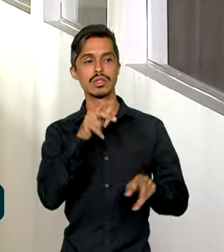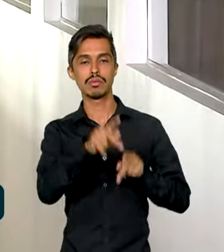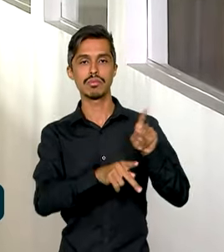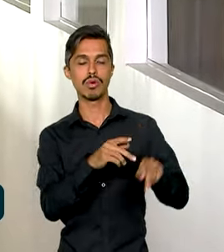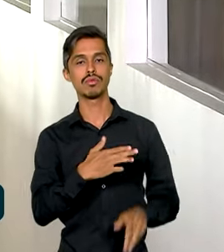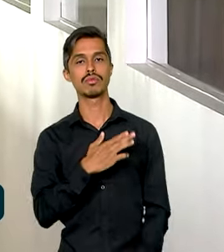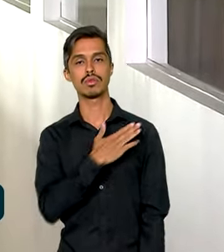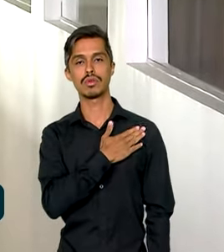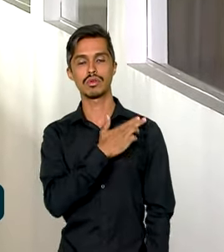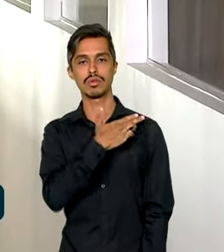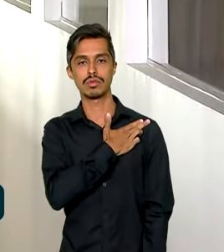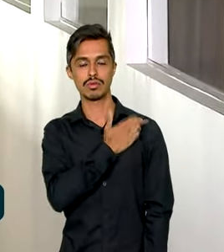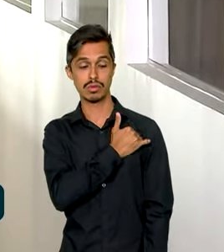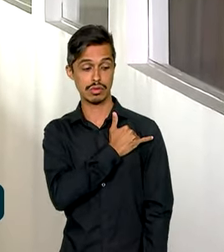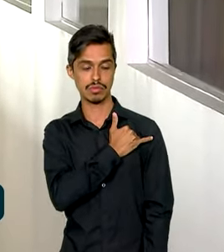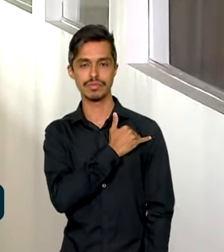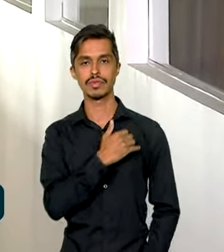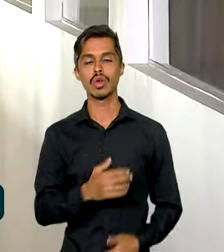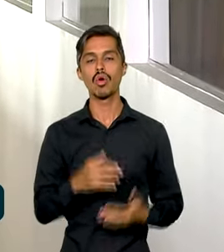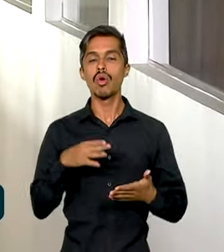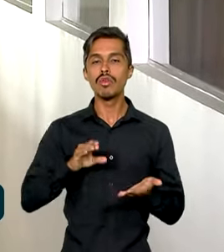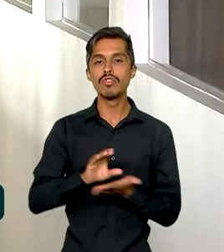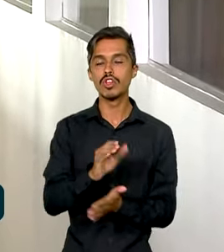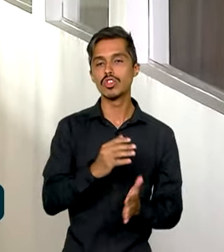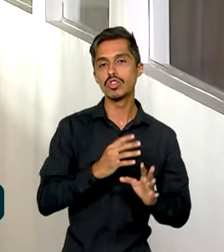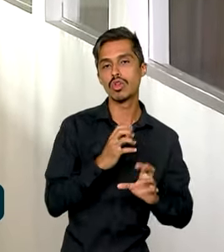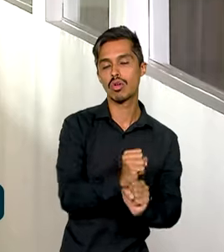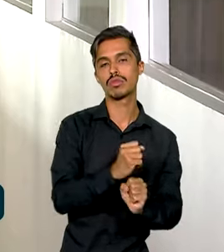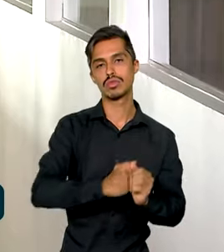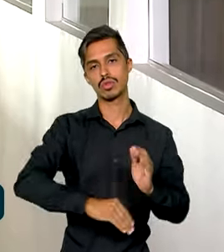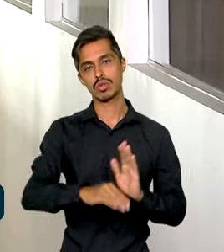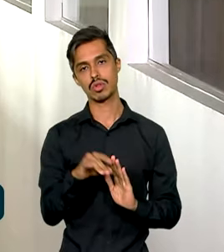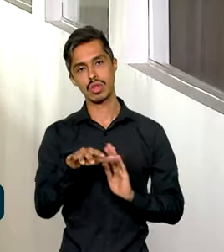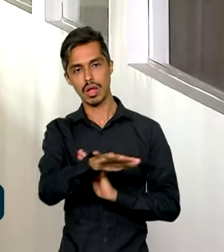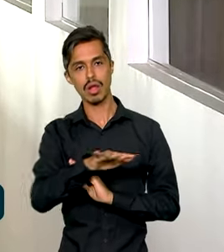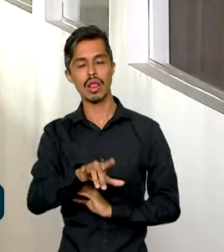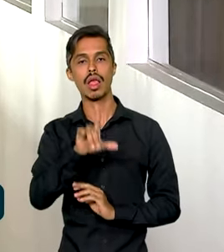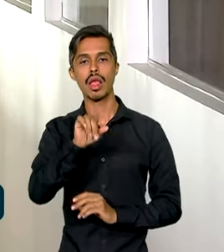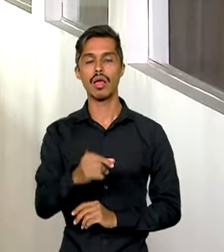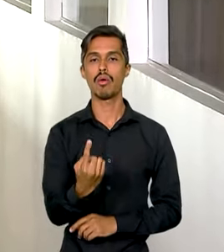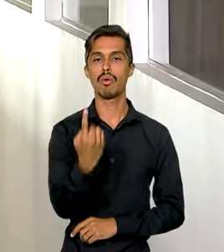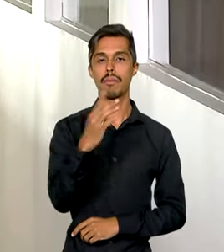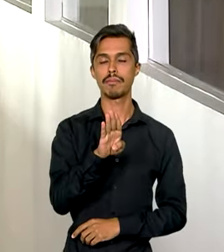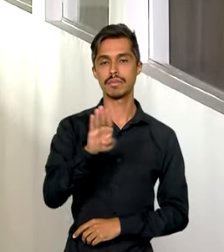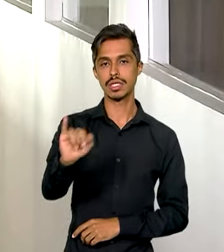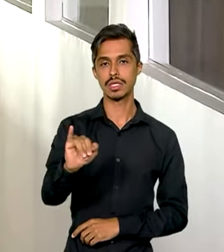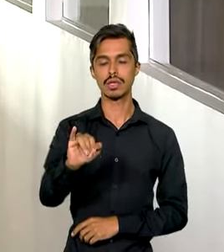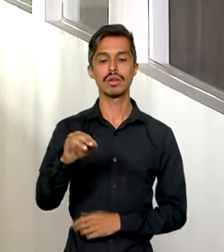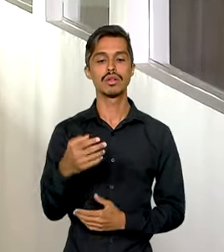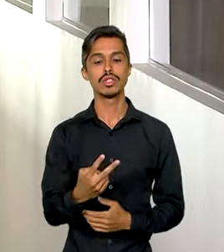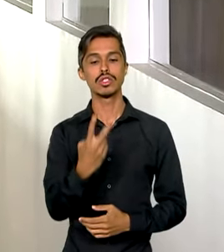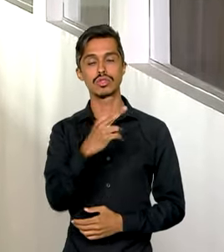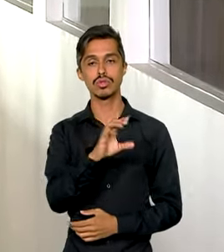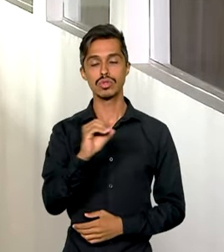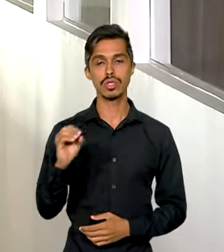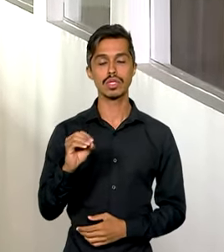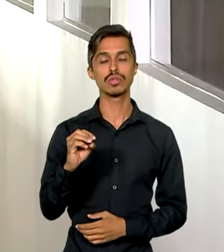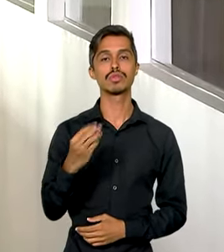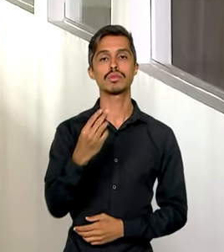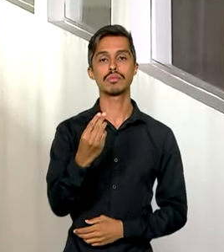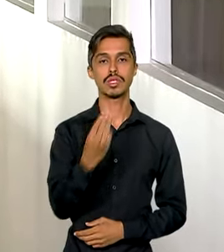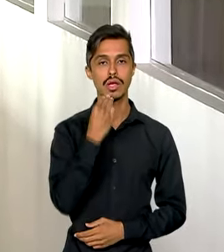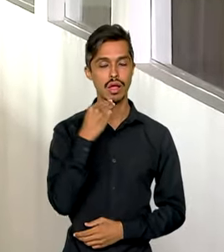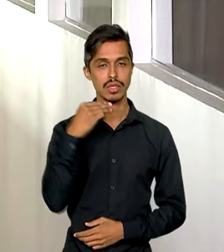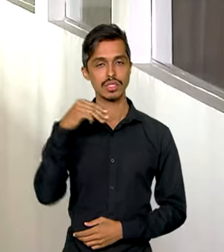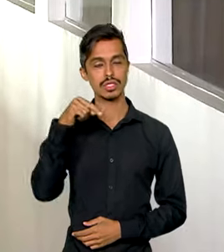Yanomami. O investimento total em ações na região será de 1 bilhão e 200 milhões de reais neste